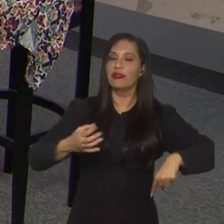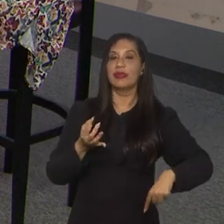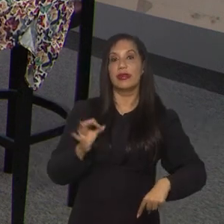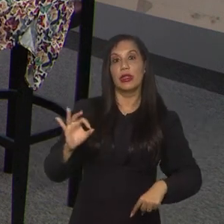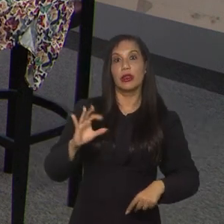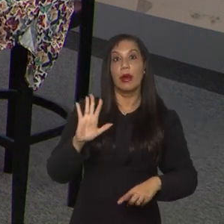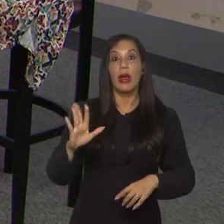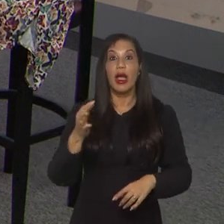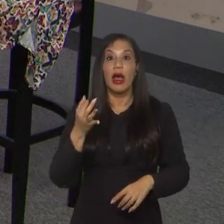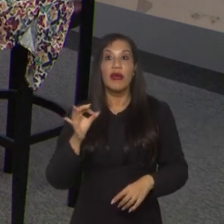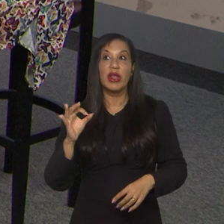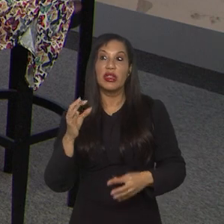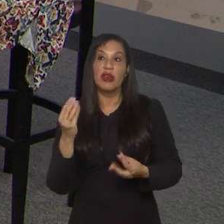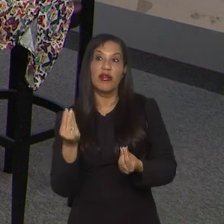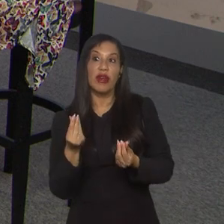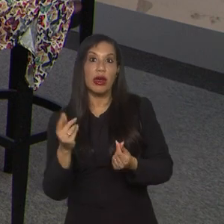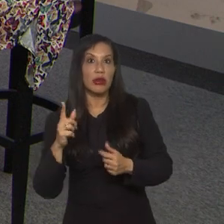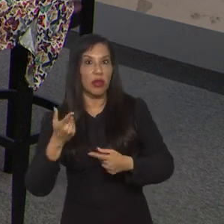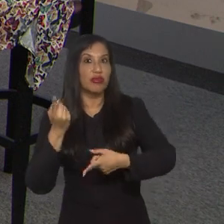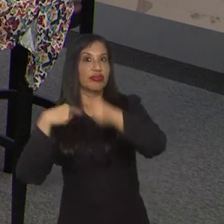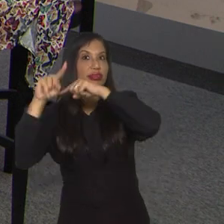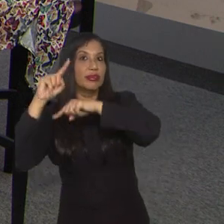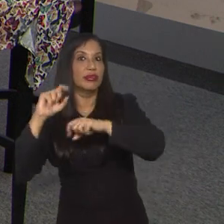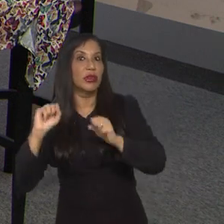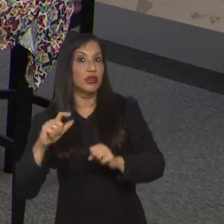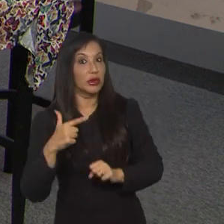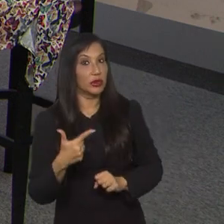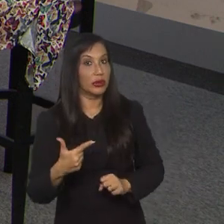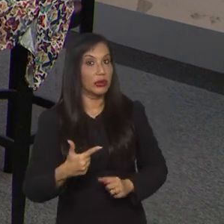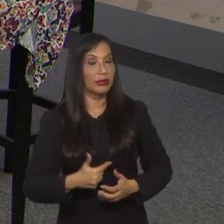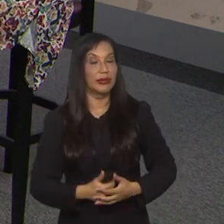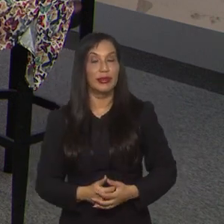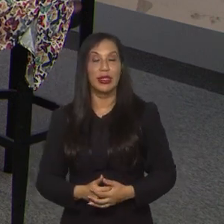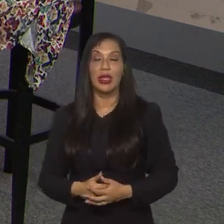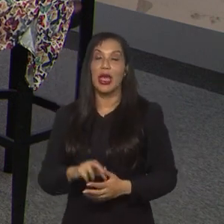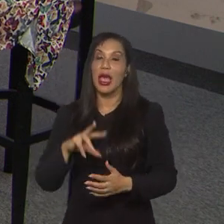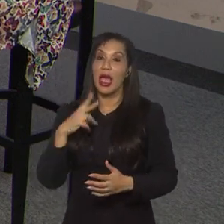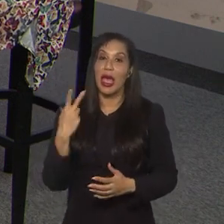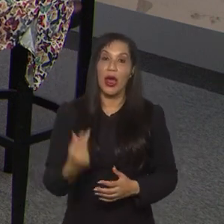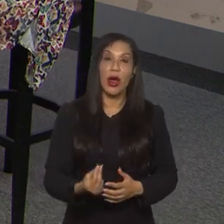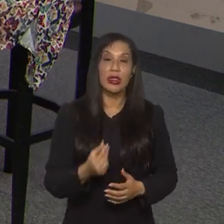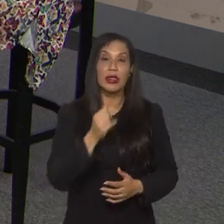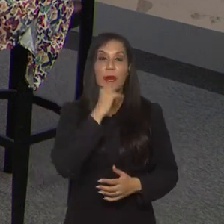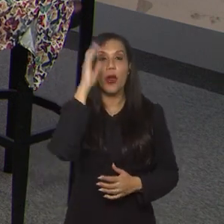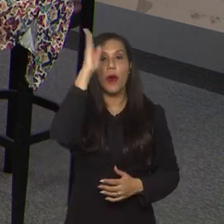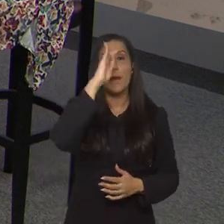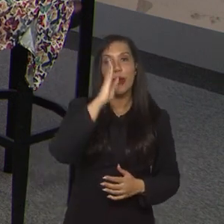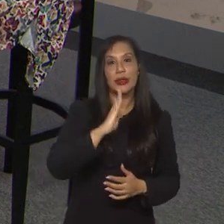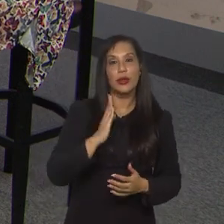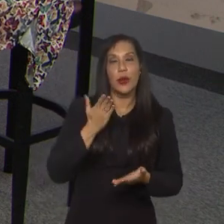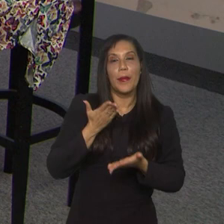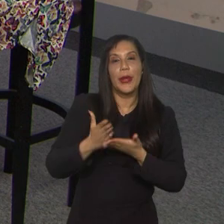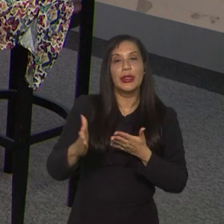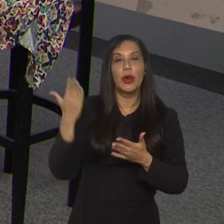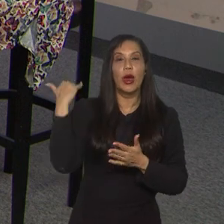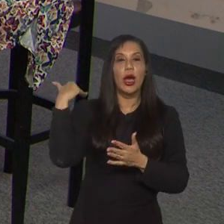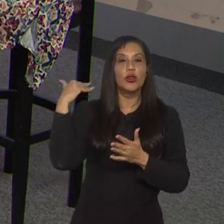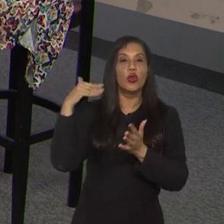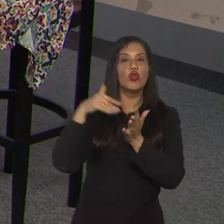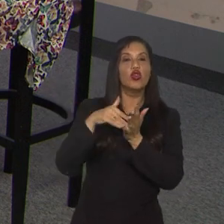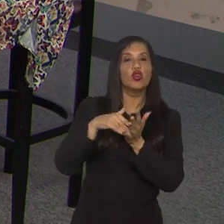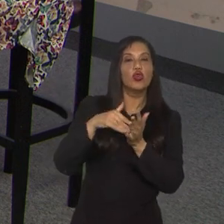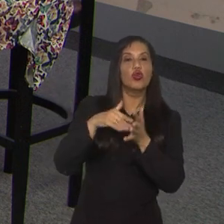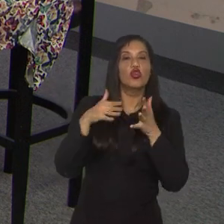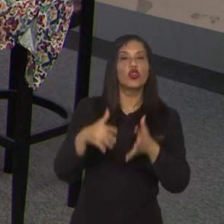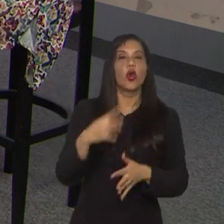chega tão fragilizada assim, que pode ficar em segundo? Eu acho que dá para o Brasil, o Brasil ele perdeu os últimos jogos que fez com a França, se não me engano,